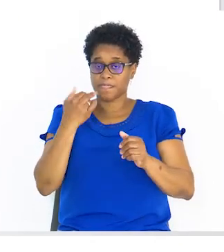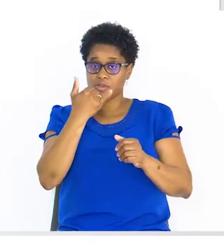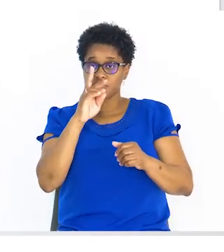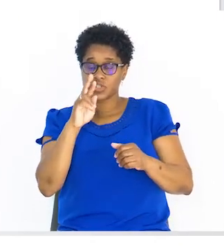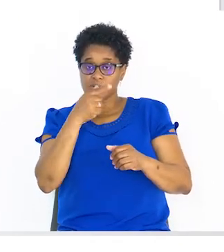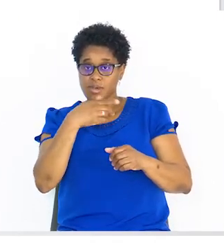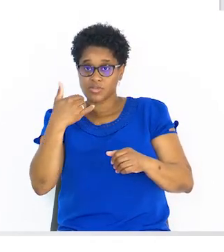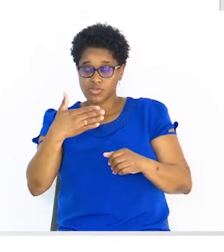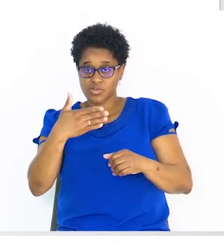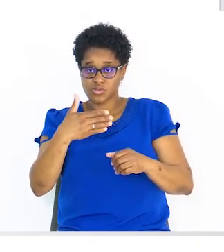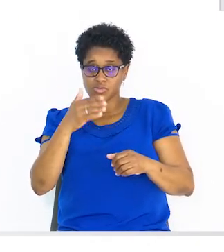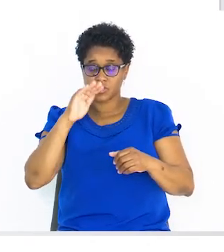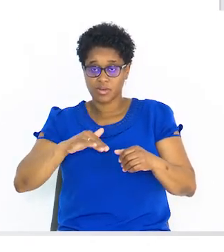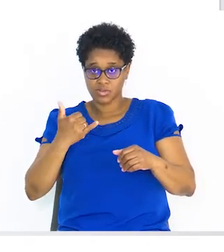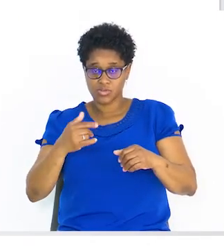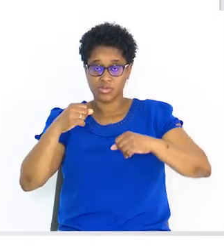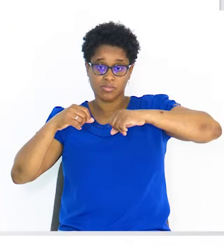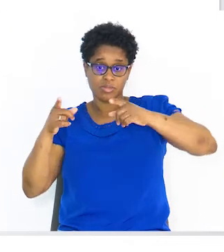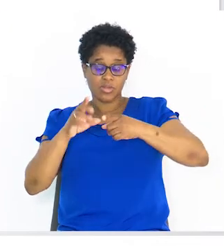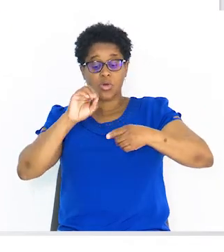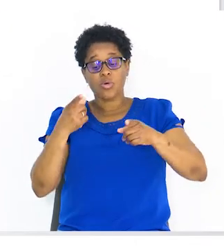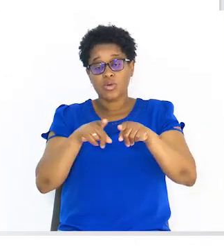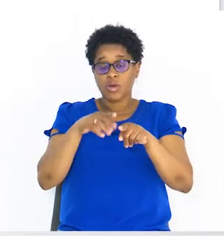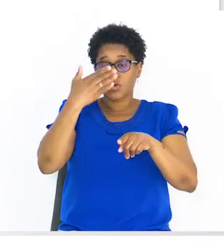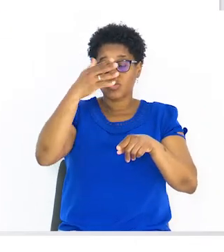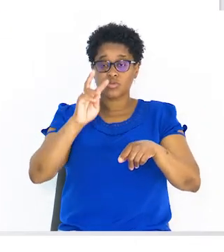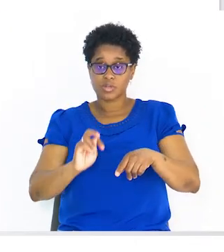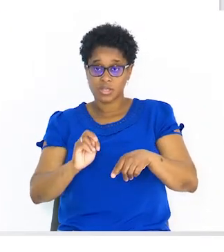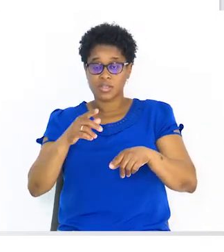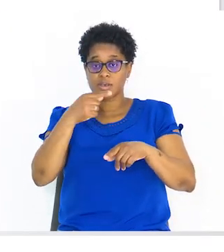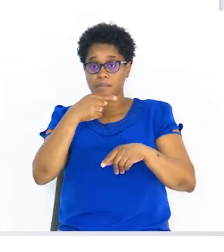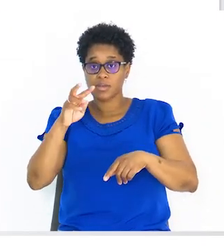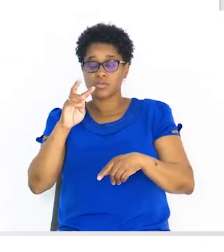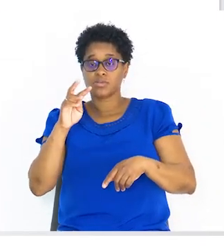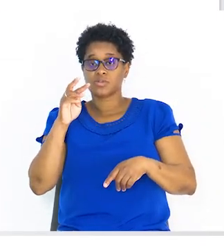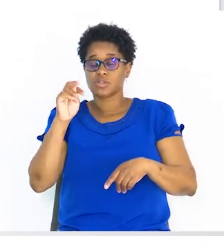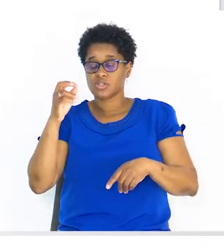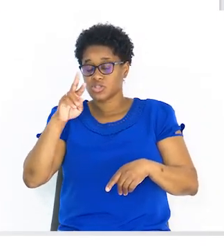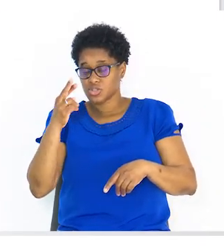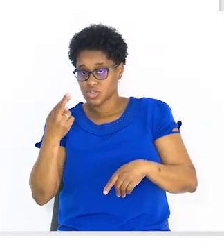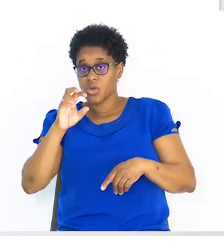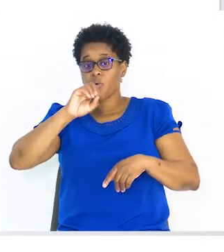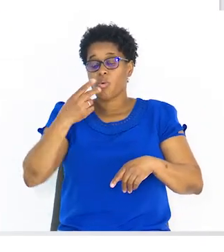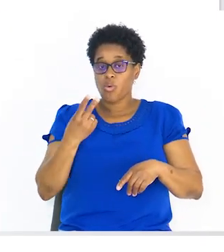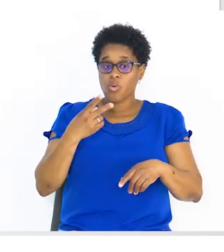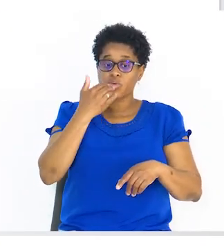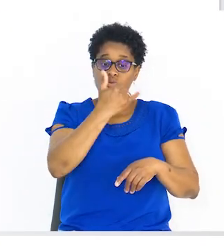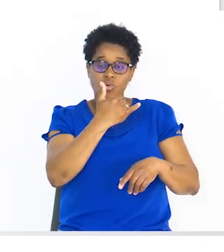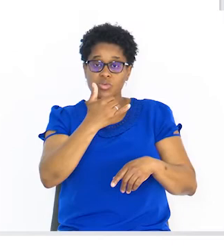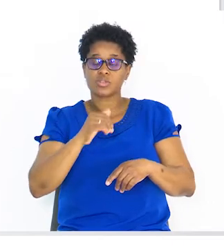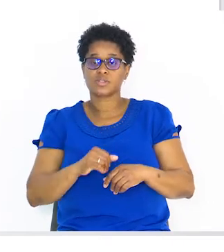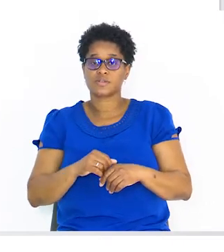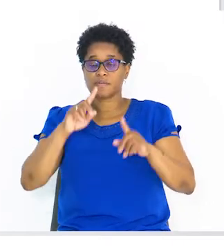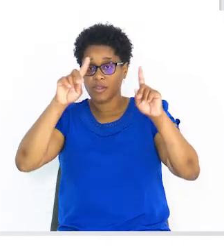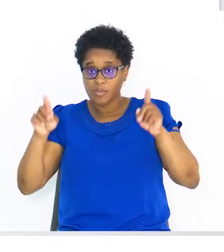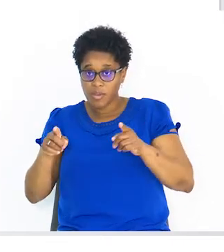2x menos 1 sobre 2 menor ou igual que 1 sobre 3 menos 3x ou 2